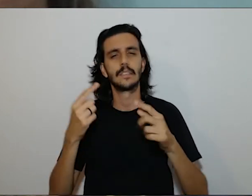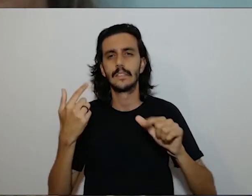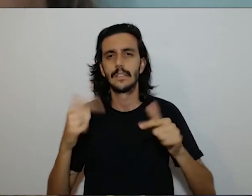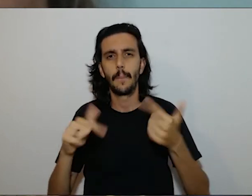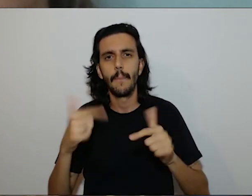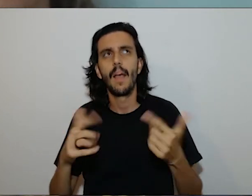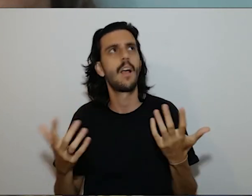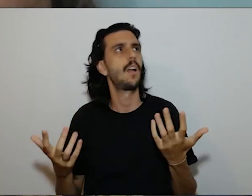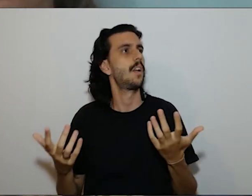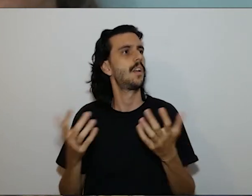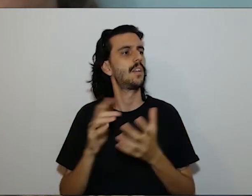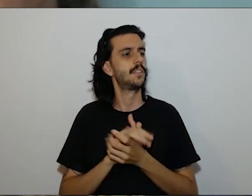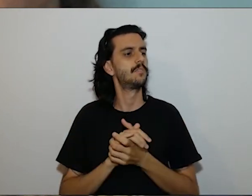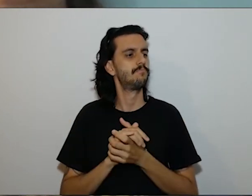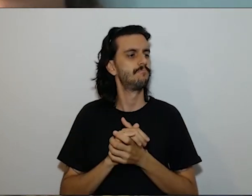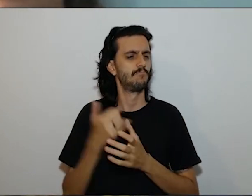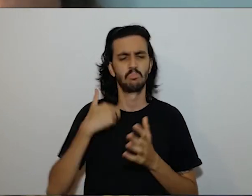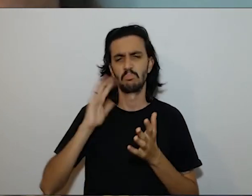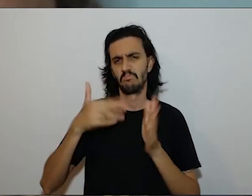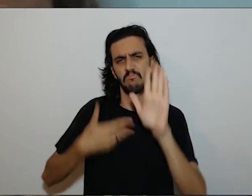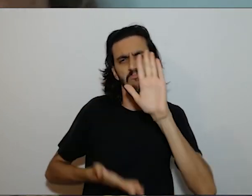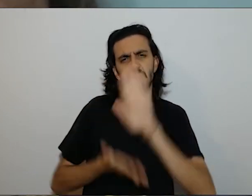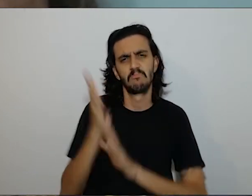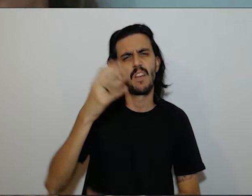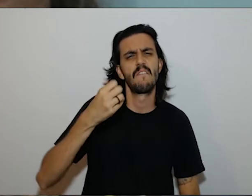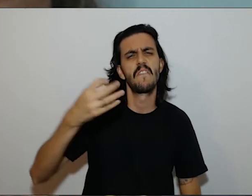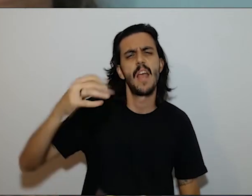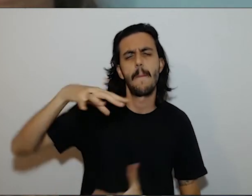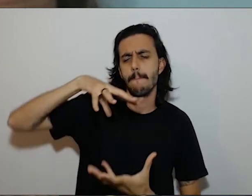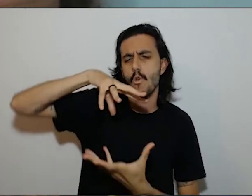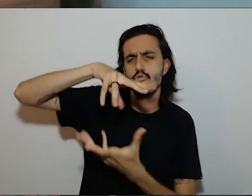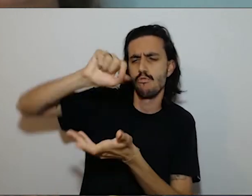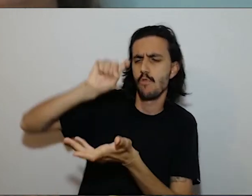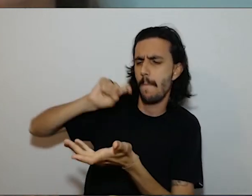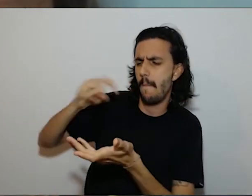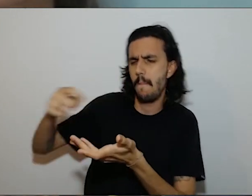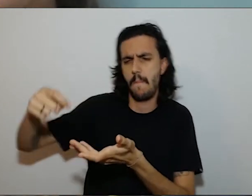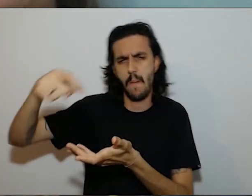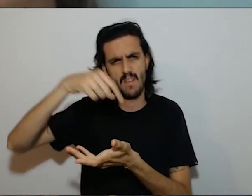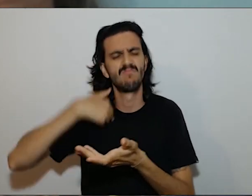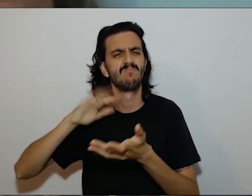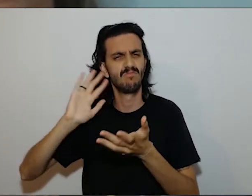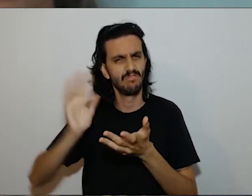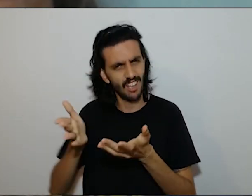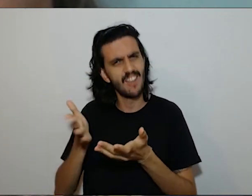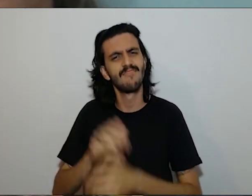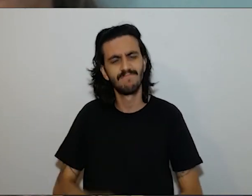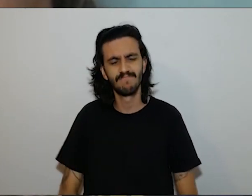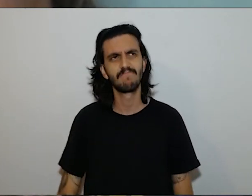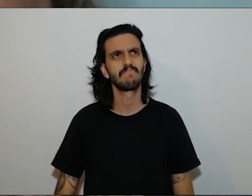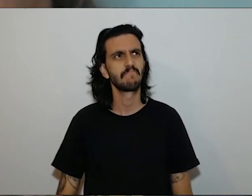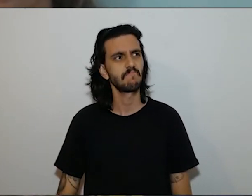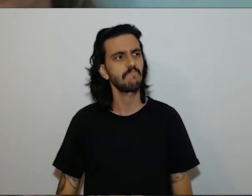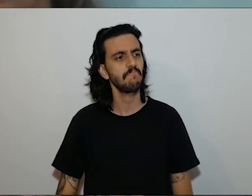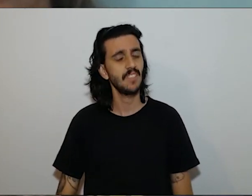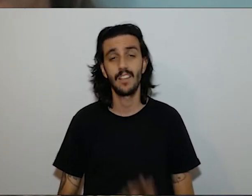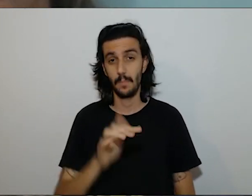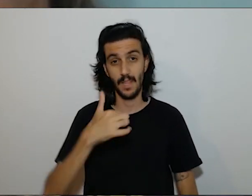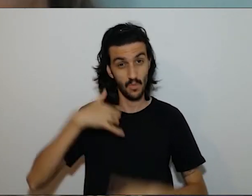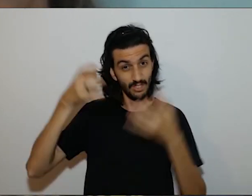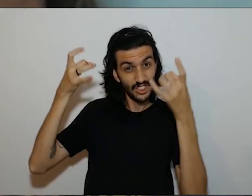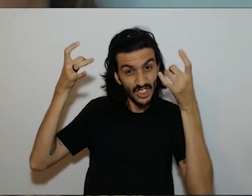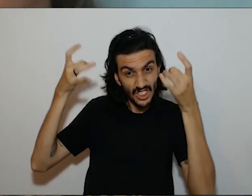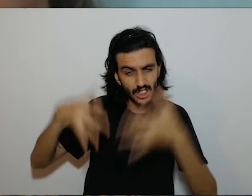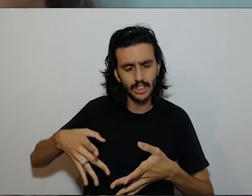trabalho né saí já viajei muito pro exterior para vários lugares né é